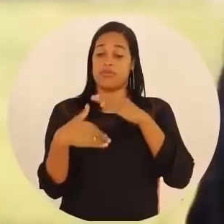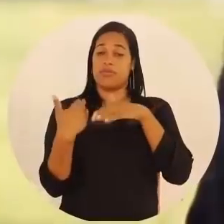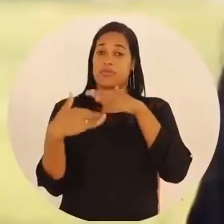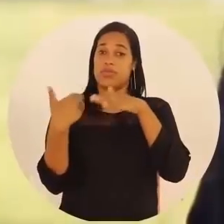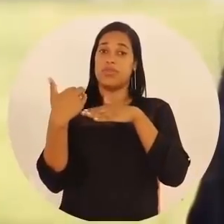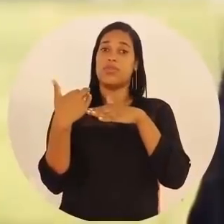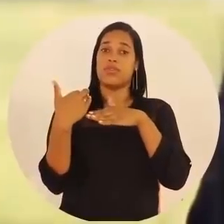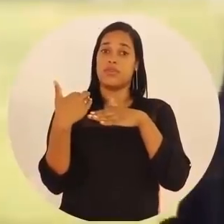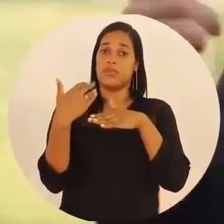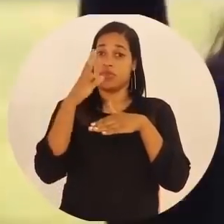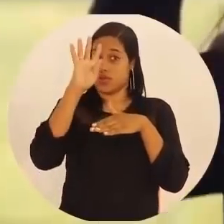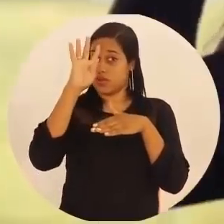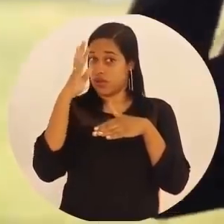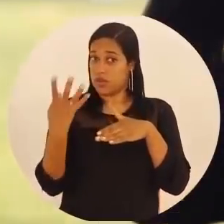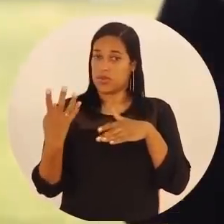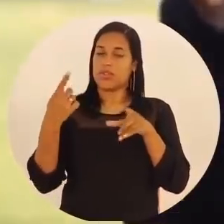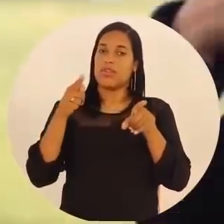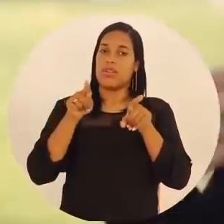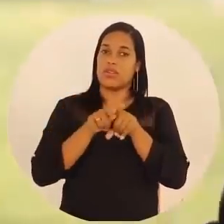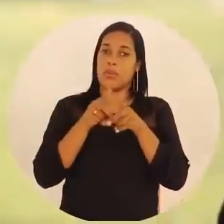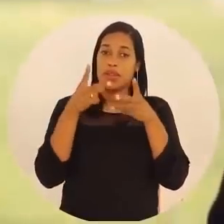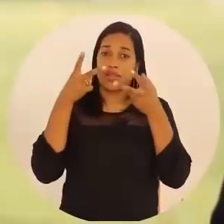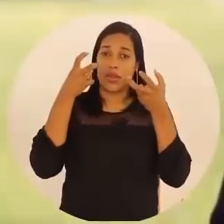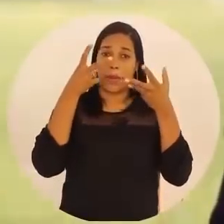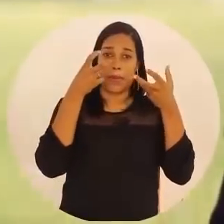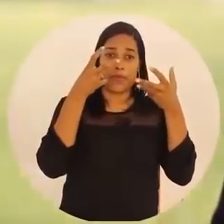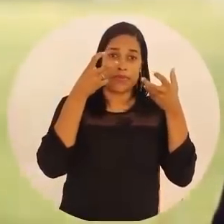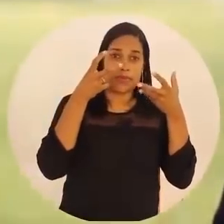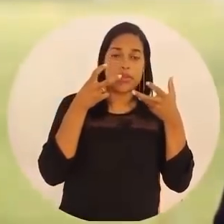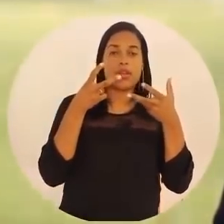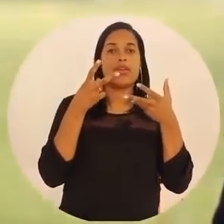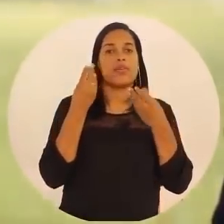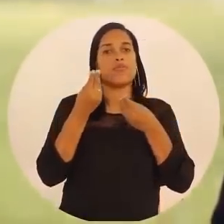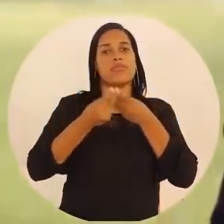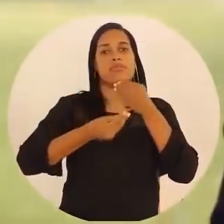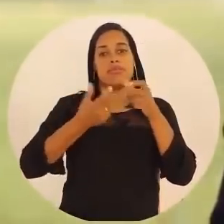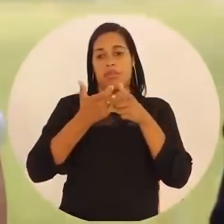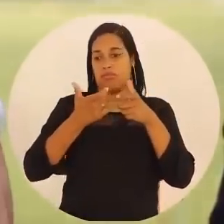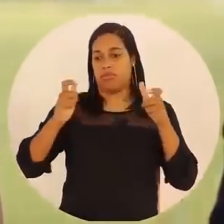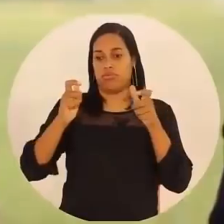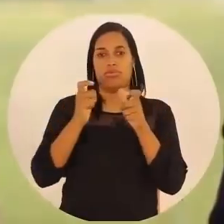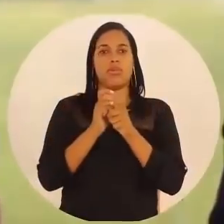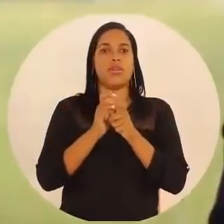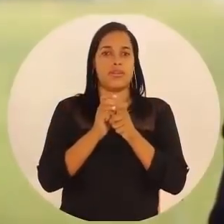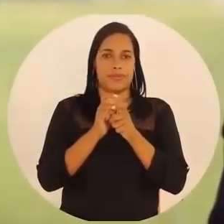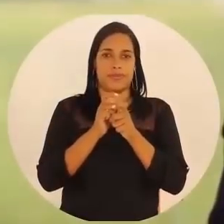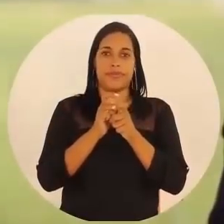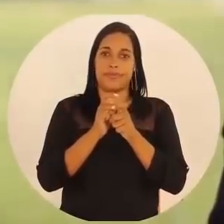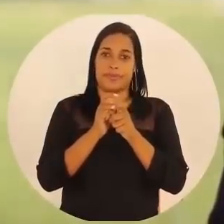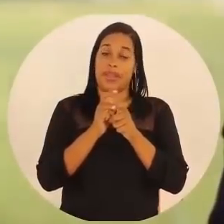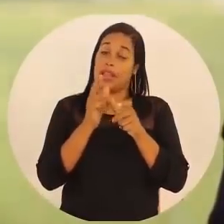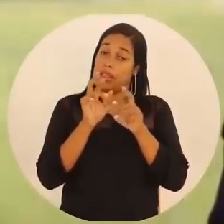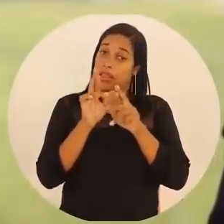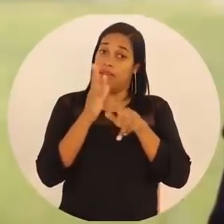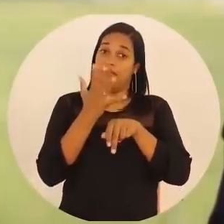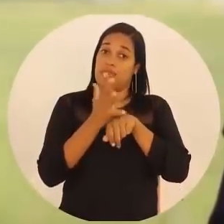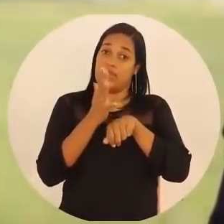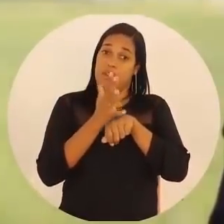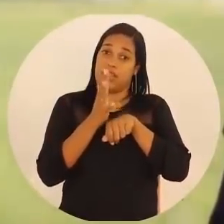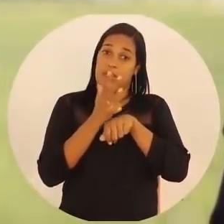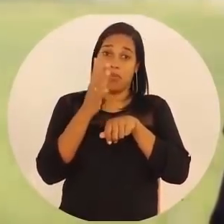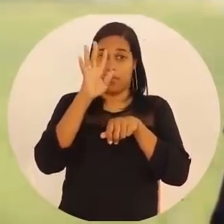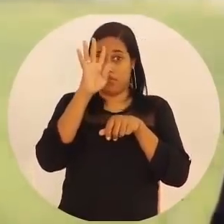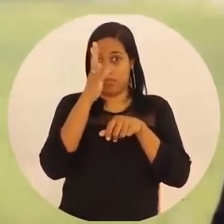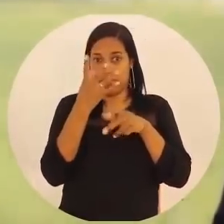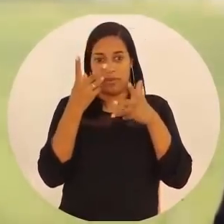desenvolvimento, os resultados, eles são observados a médio e longo prazo. Diferentemente do treinamento, que o resultado